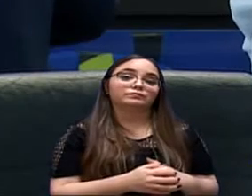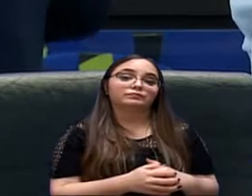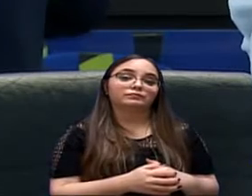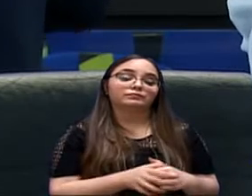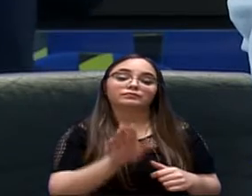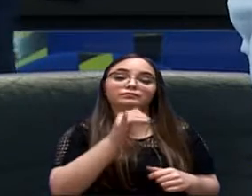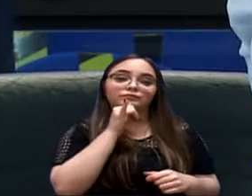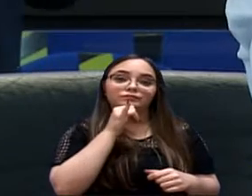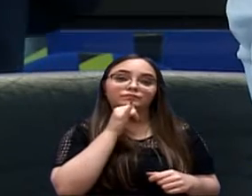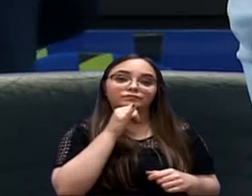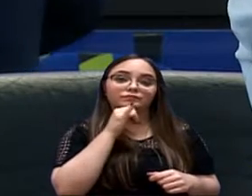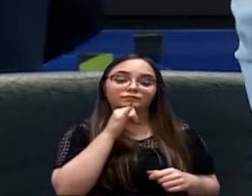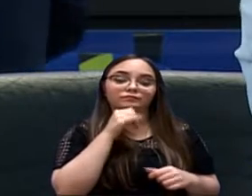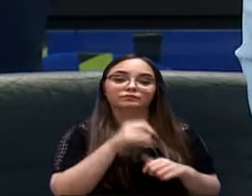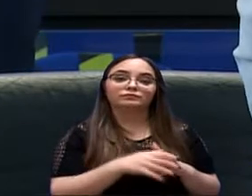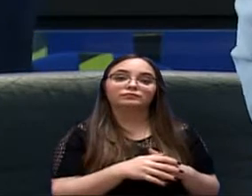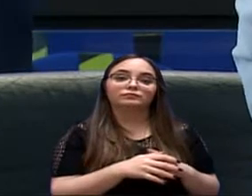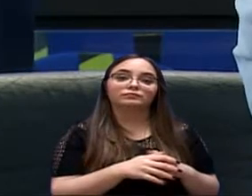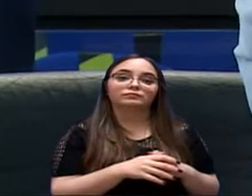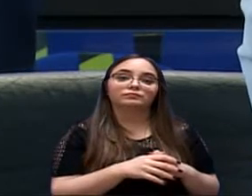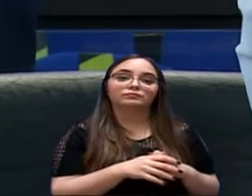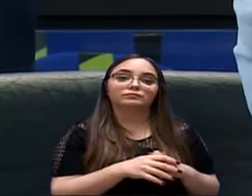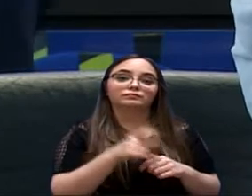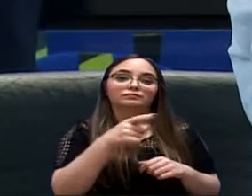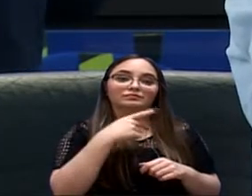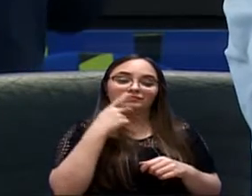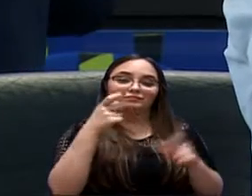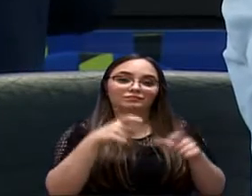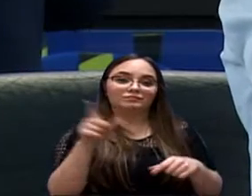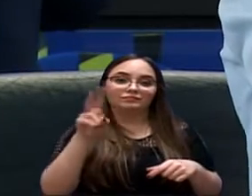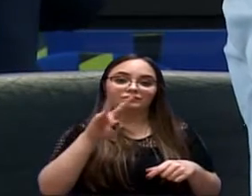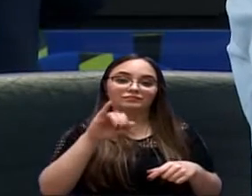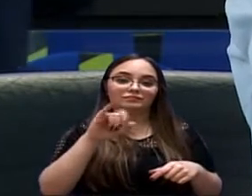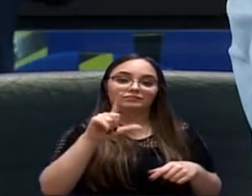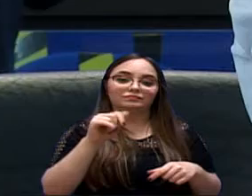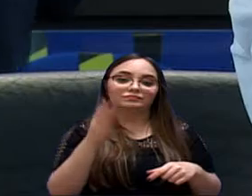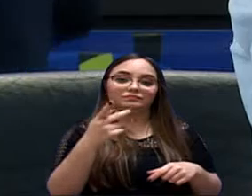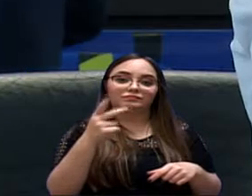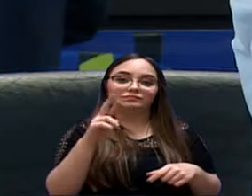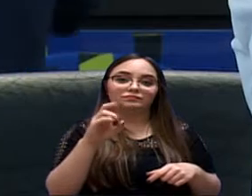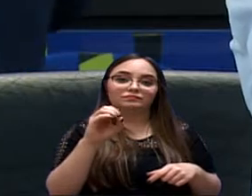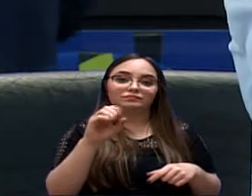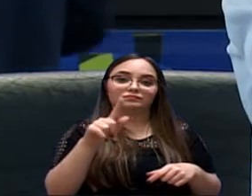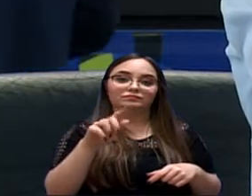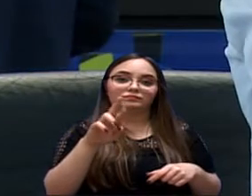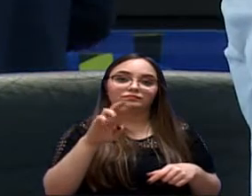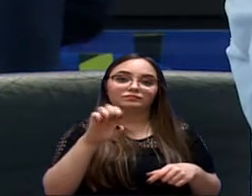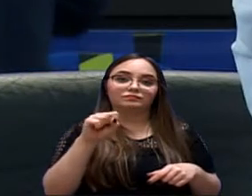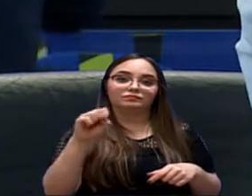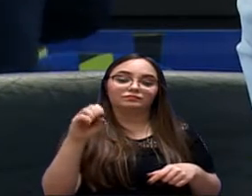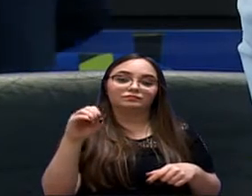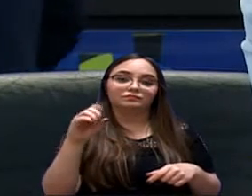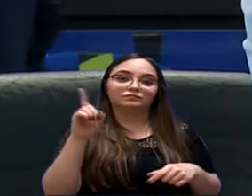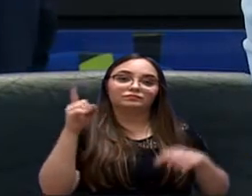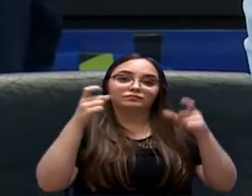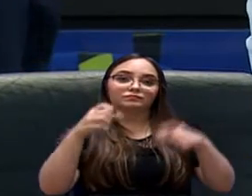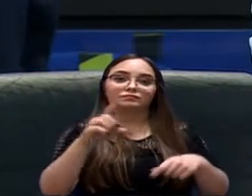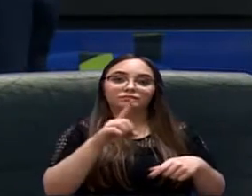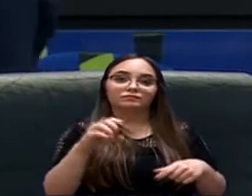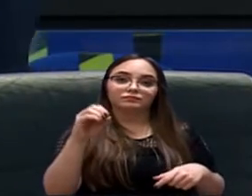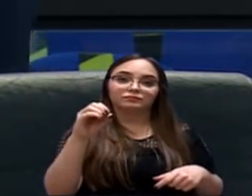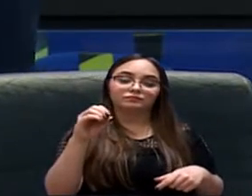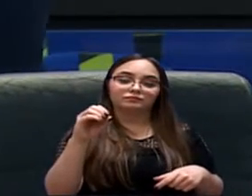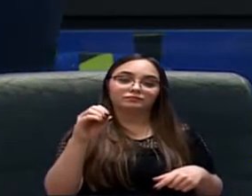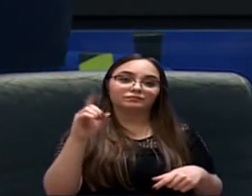Eu dou o exemplo lá do... O senhor deu o exemplo da Vila Progresso, eu dou o exemplo da Zona Oeste, onde todos os empreendimentos do mundo estão